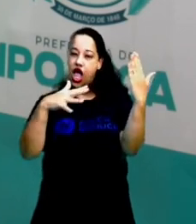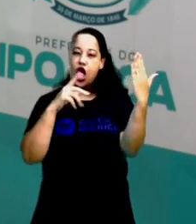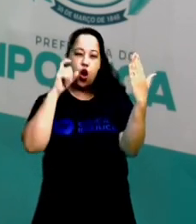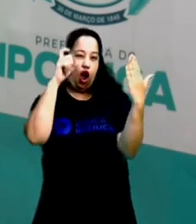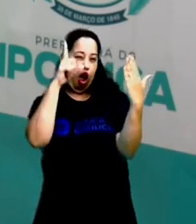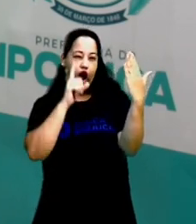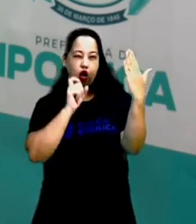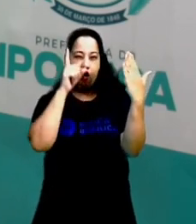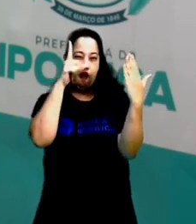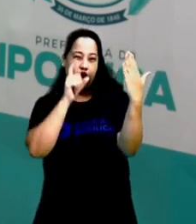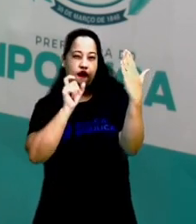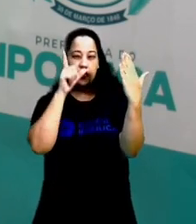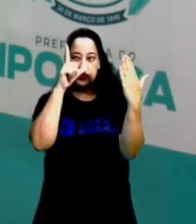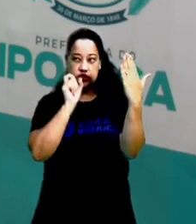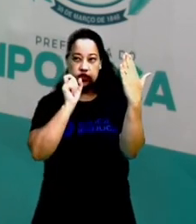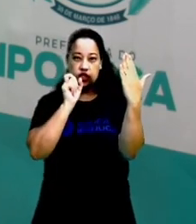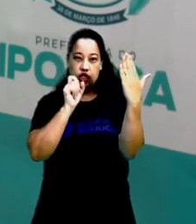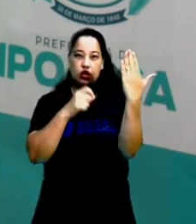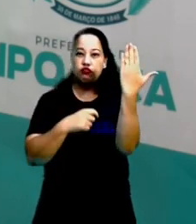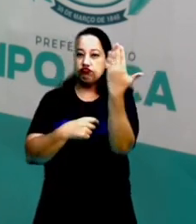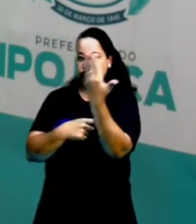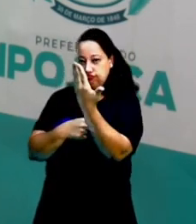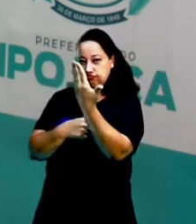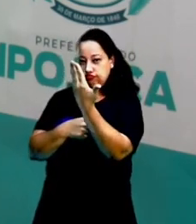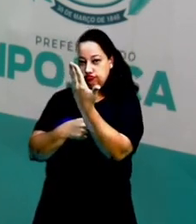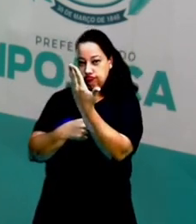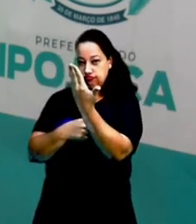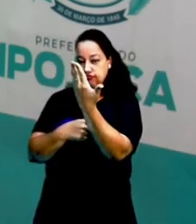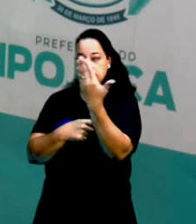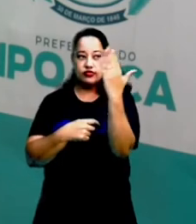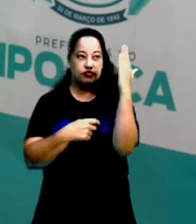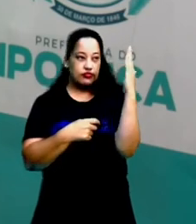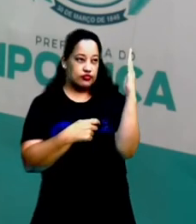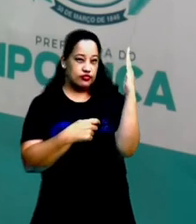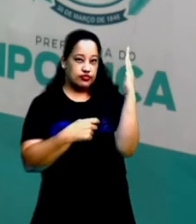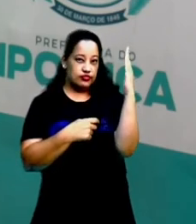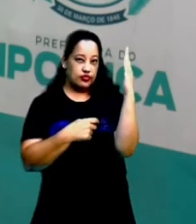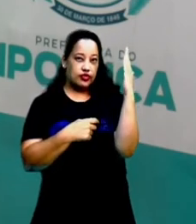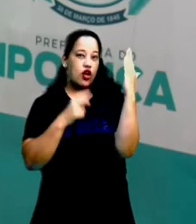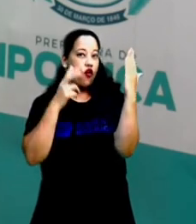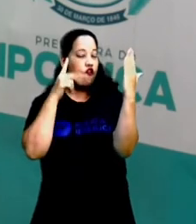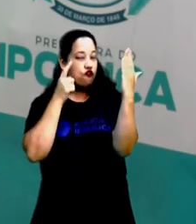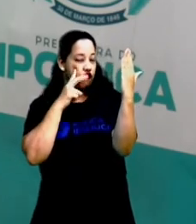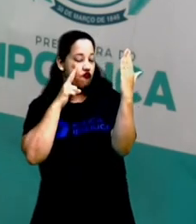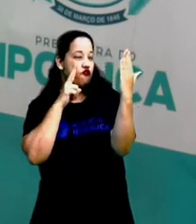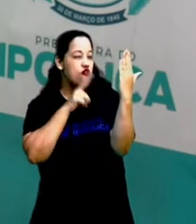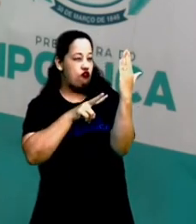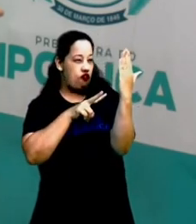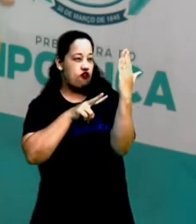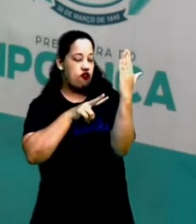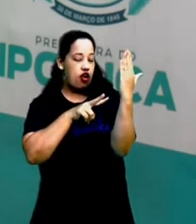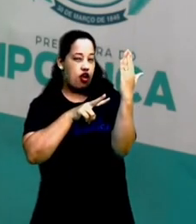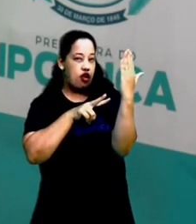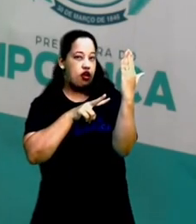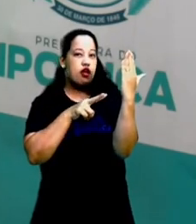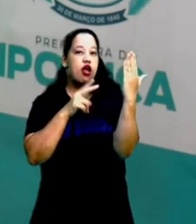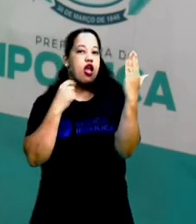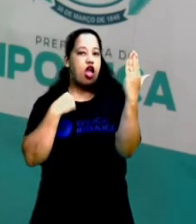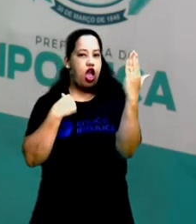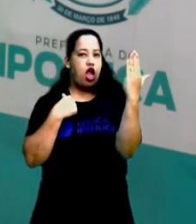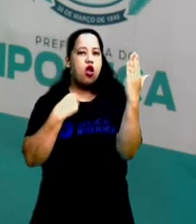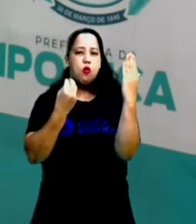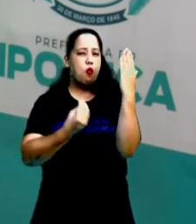careta, virar do lado, para o outro, se observando, e observando as suas